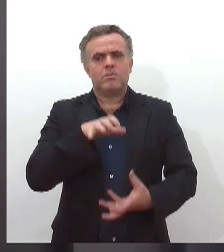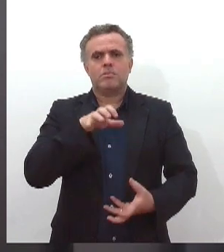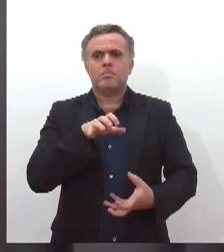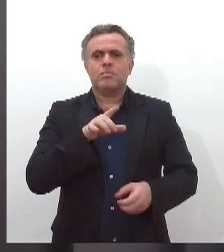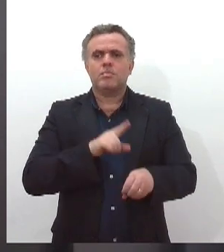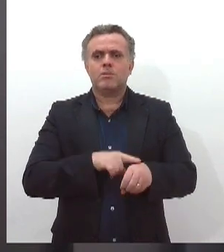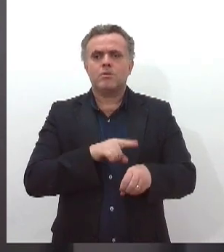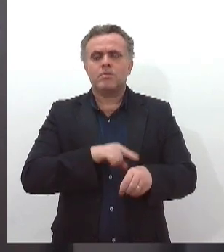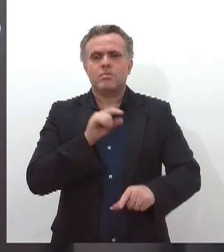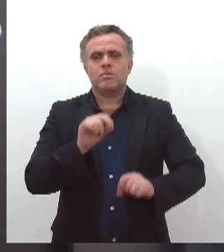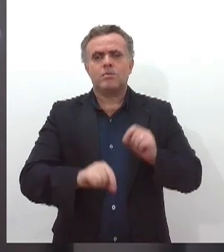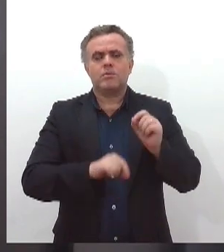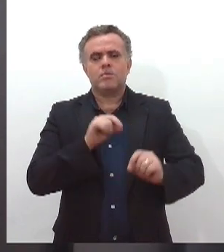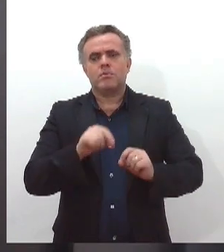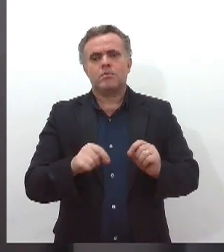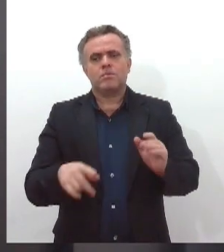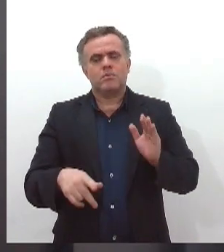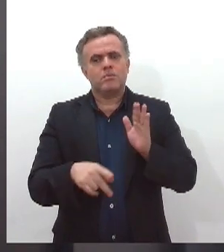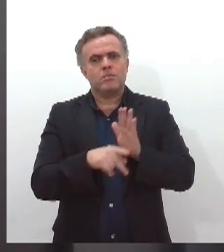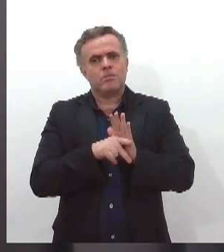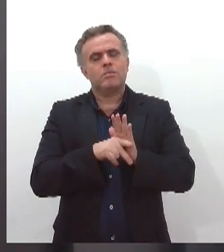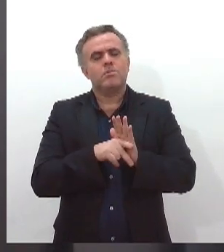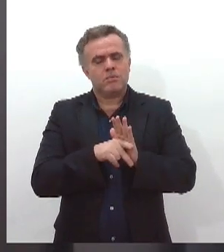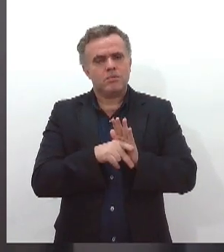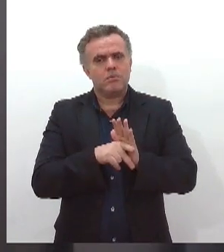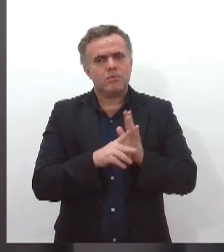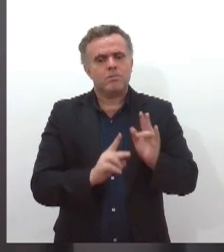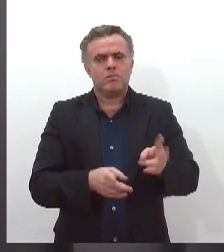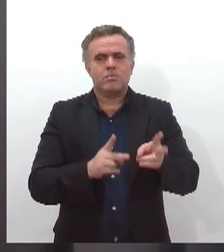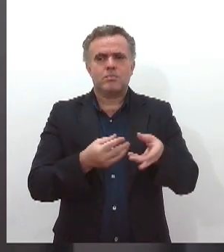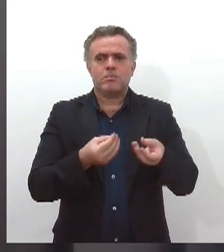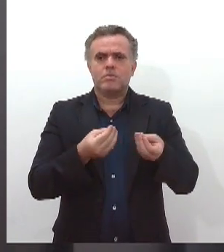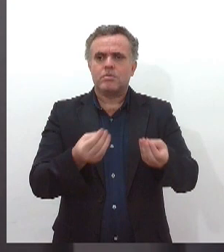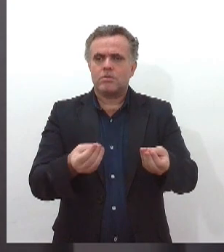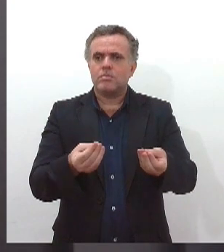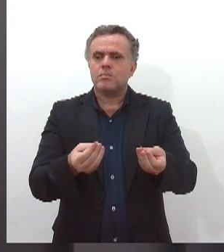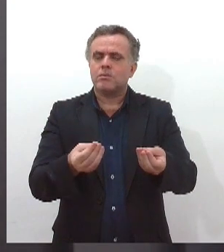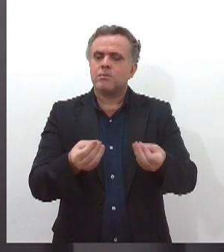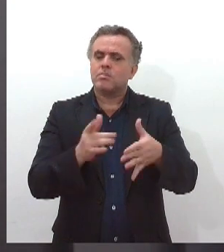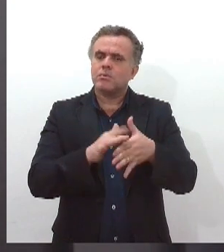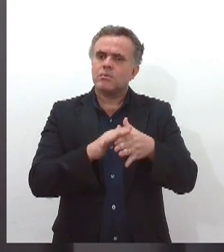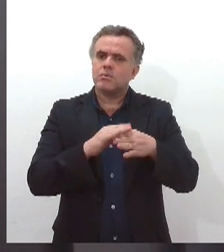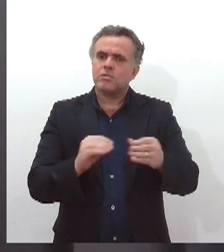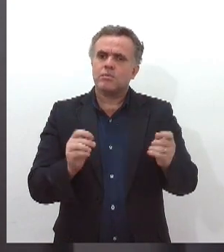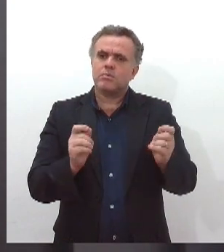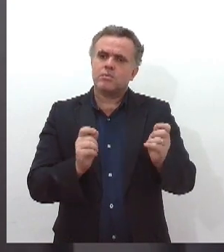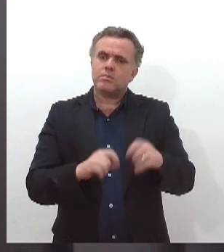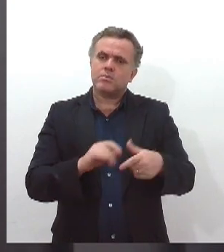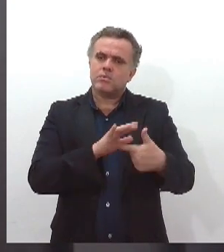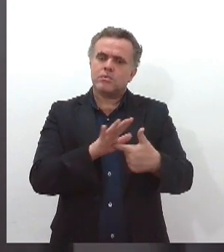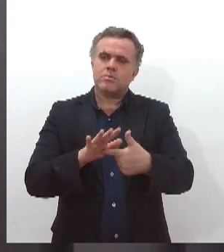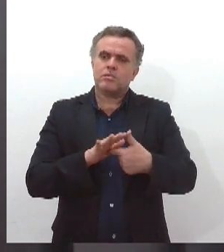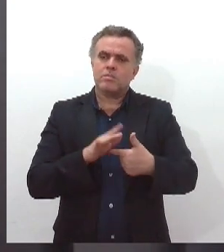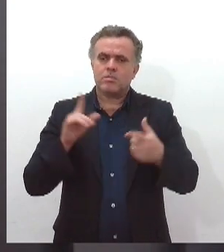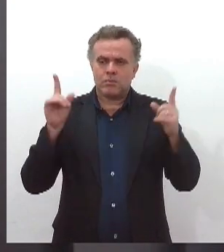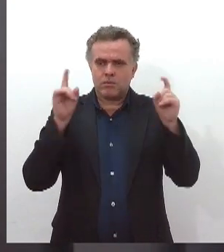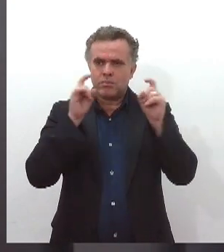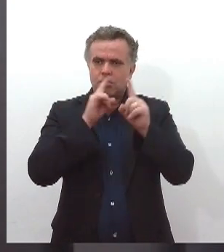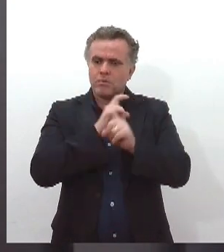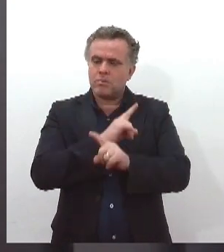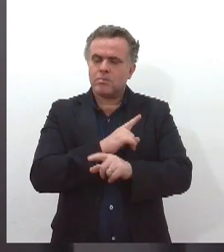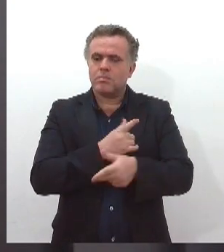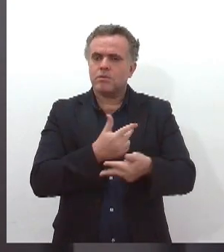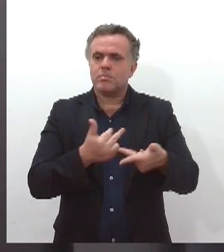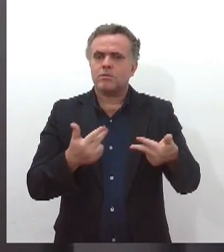imunológico está mais suscetível a contrair doenças que podem causar graves complicações pelo enfraquecimento